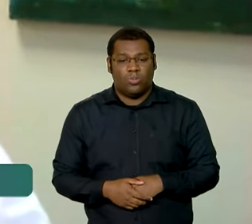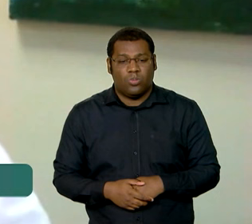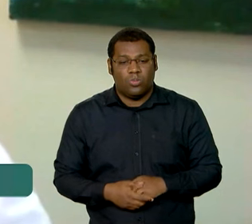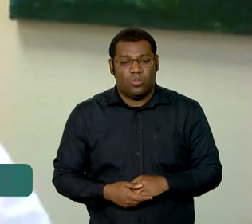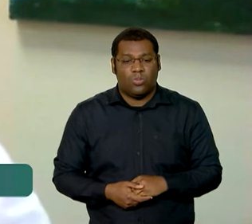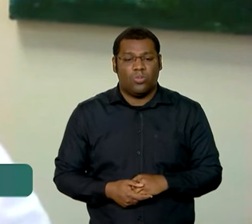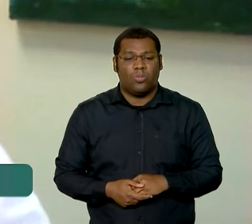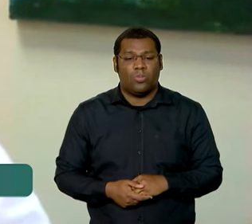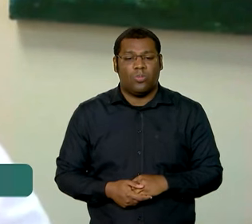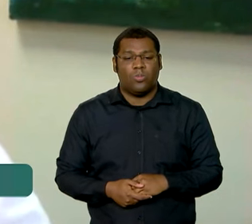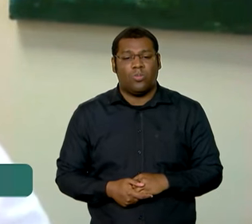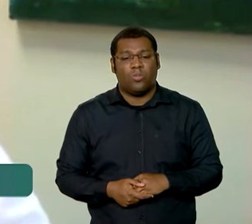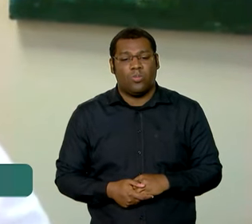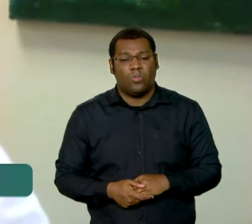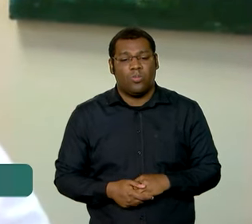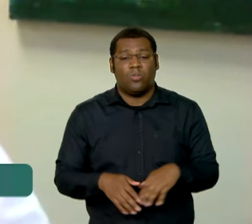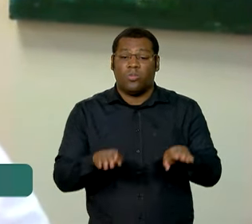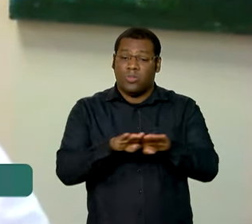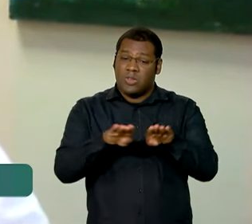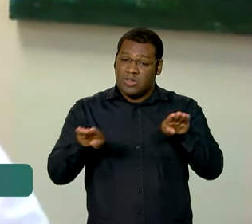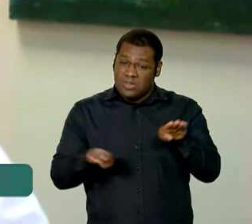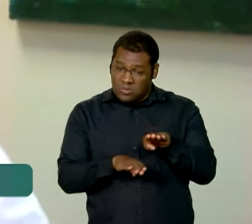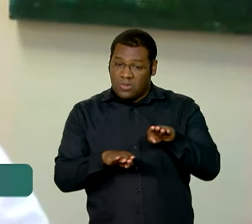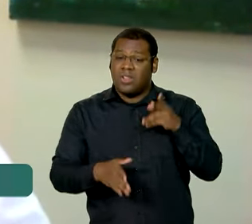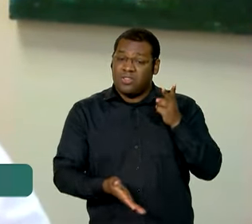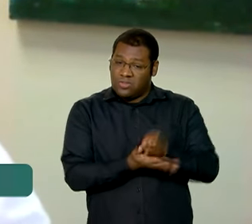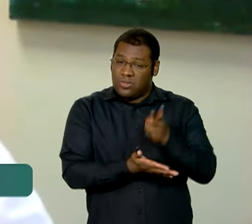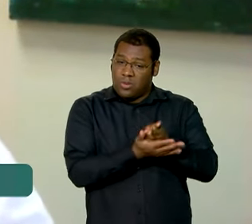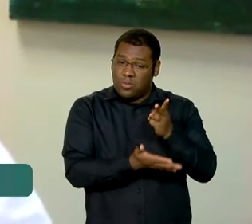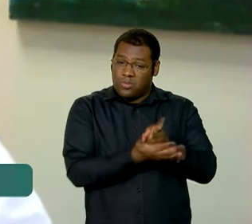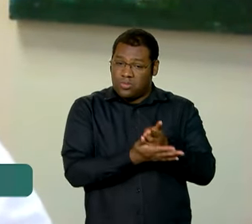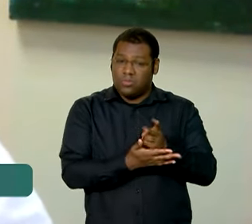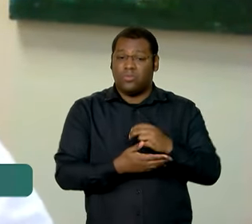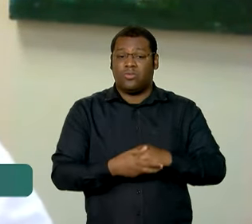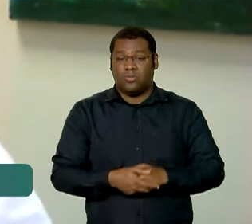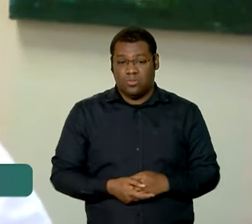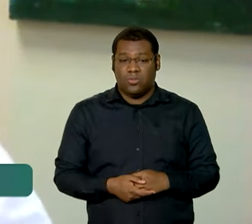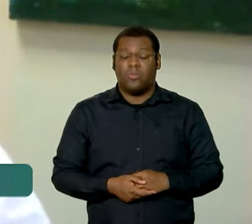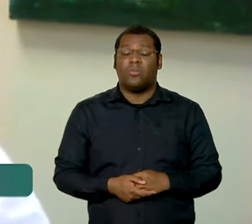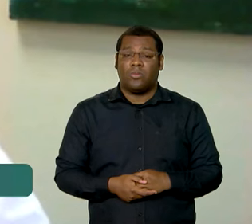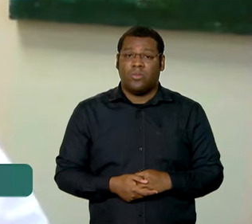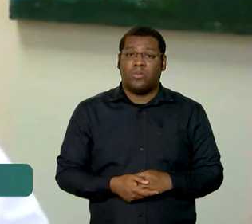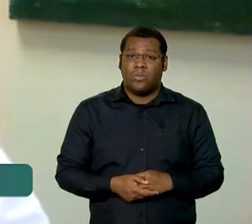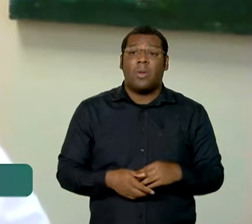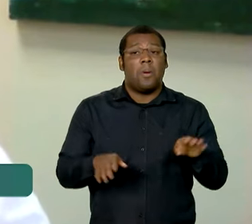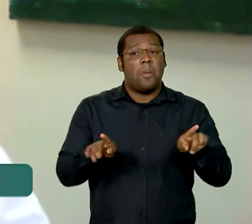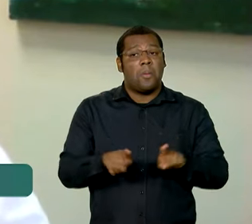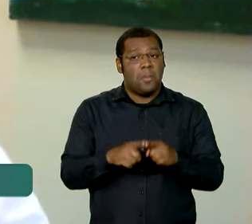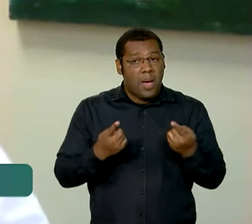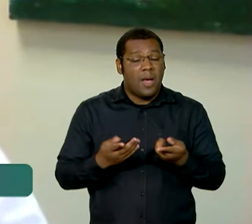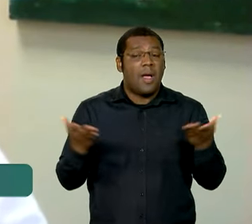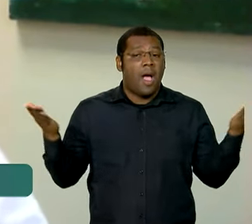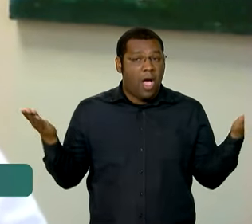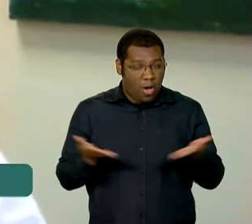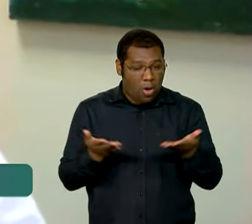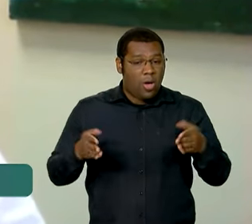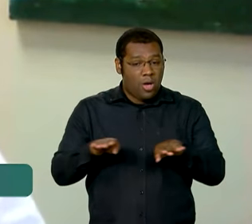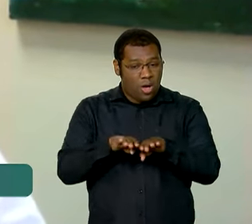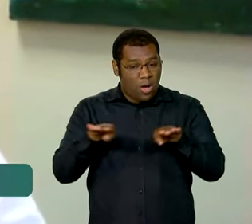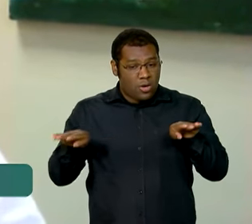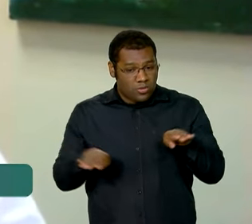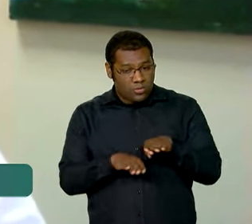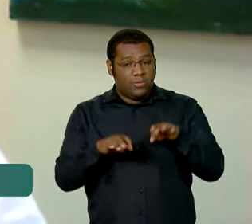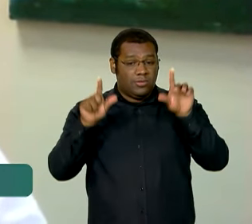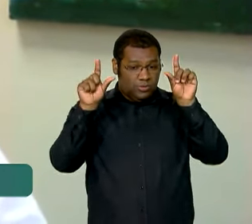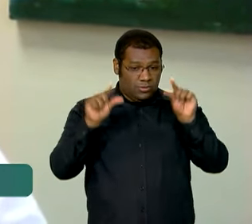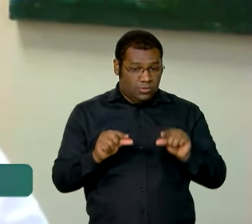É verdade que a desigualdade permaneceu parada no alto nível, mas é o menor nível da série histórica, preciso dizer